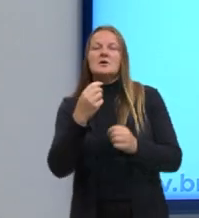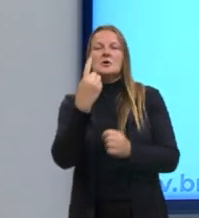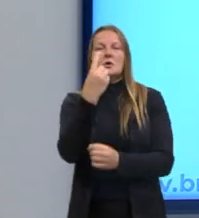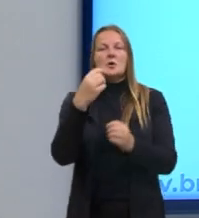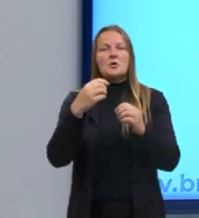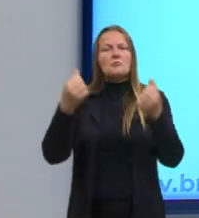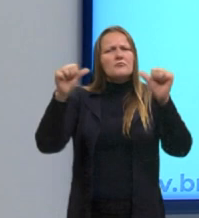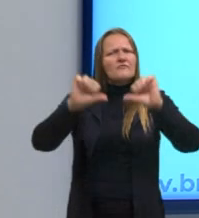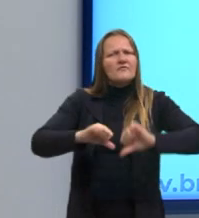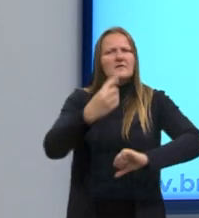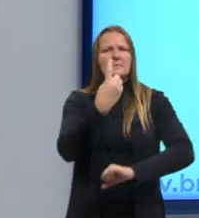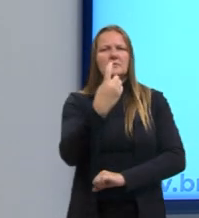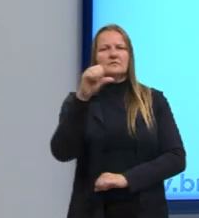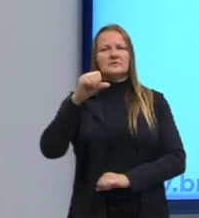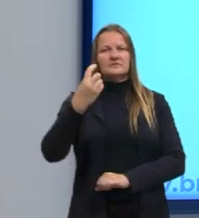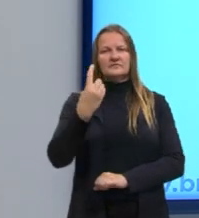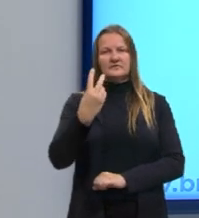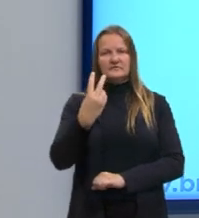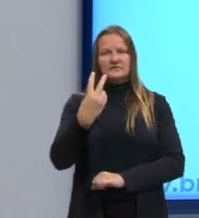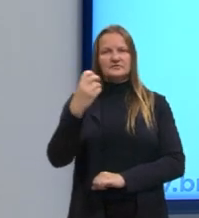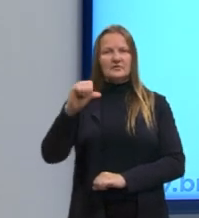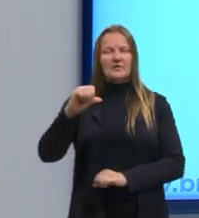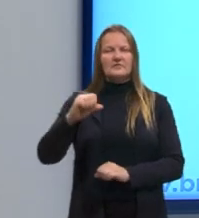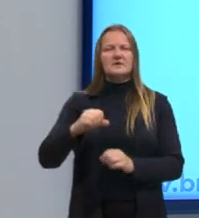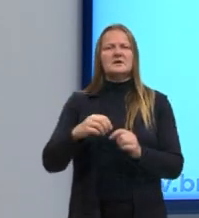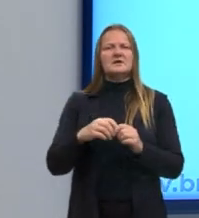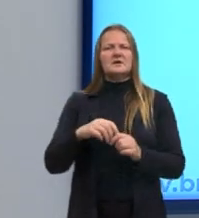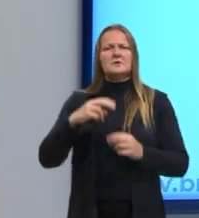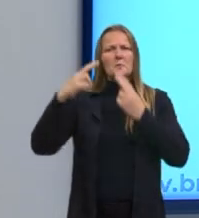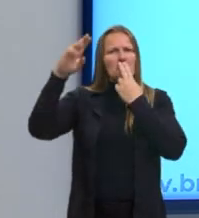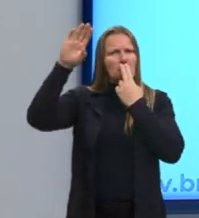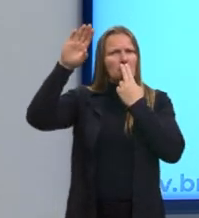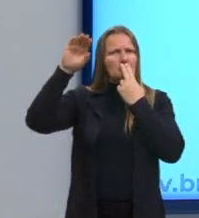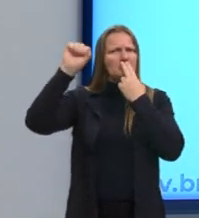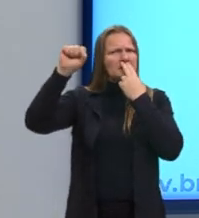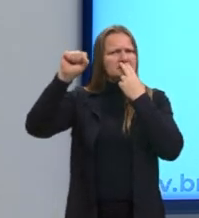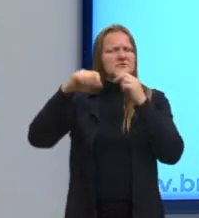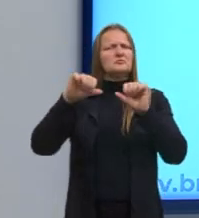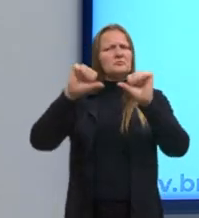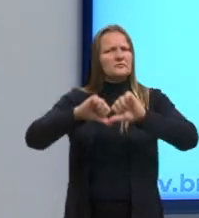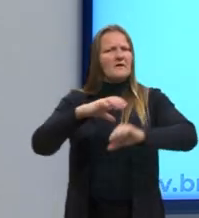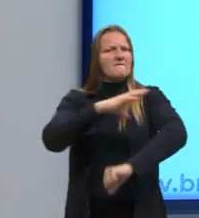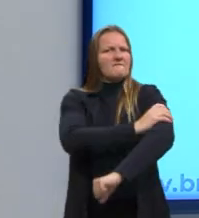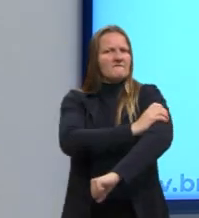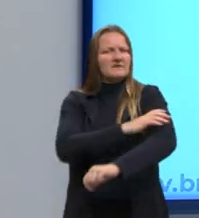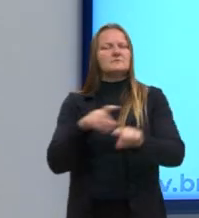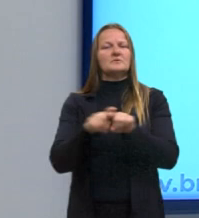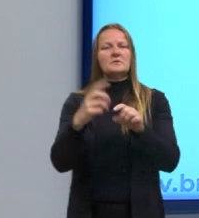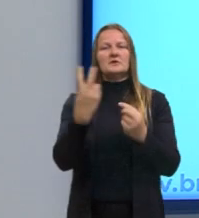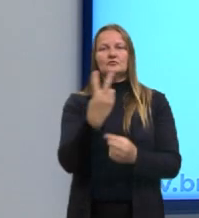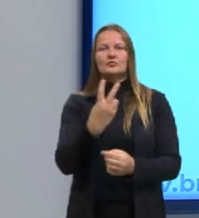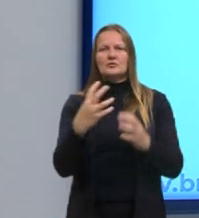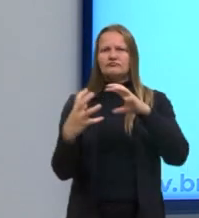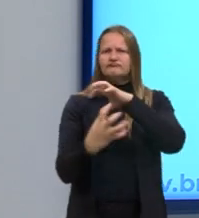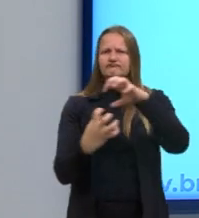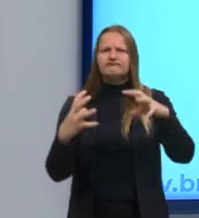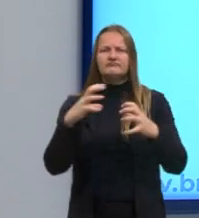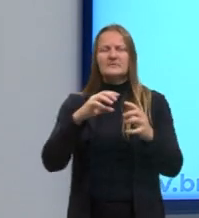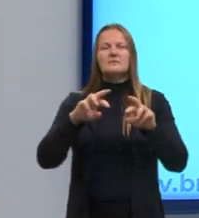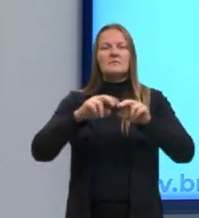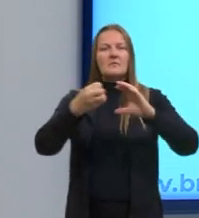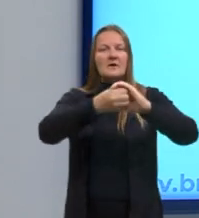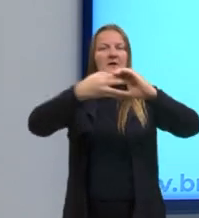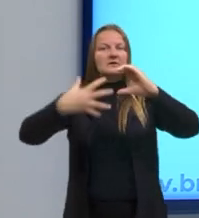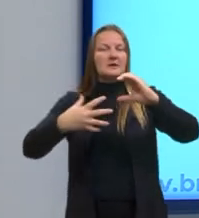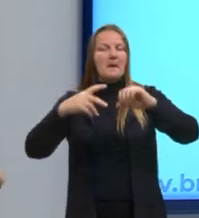os regimes totalitários, os fascismos e o nazismo, e a Segunda Guerra Mundial, globalização, etc. Essas são características da